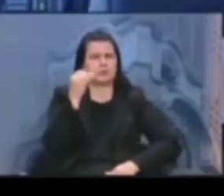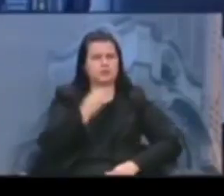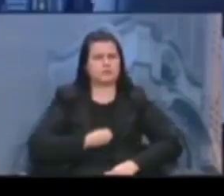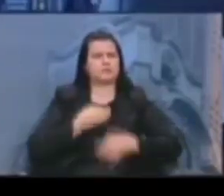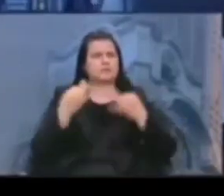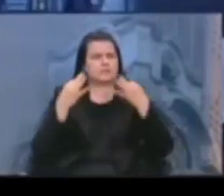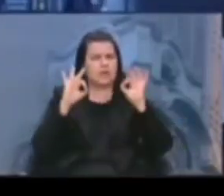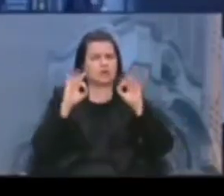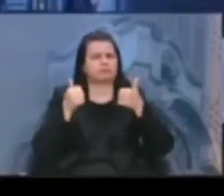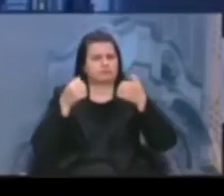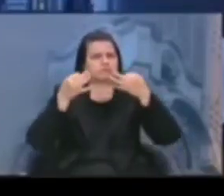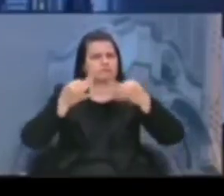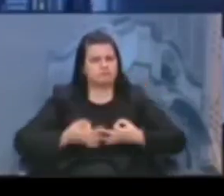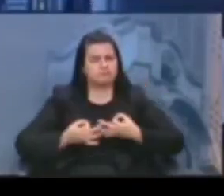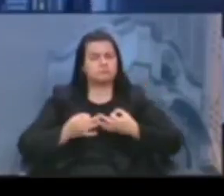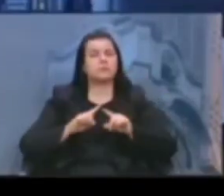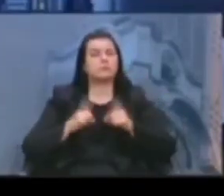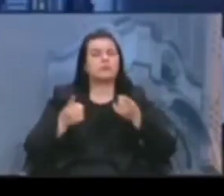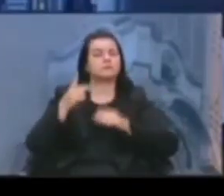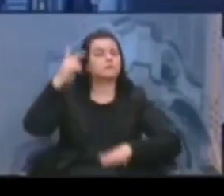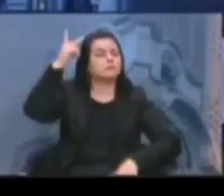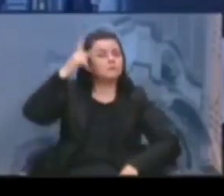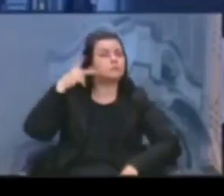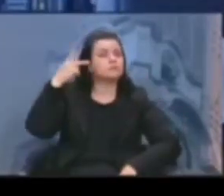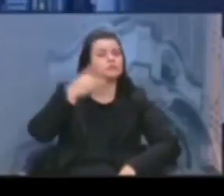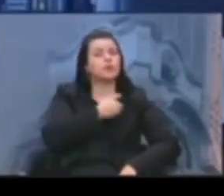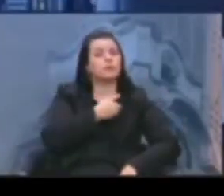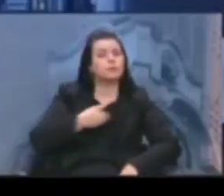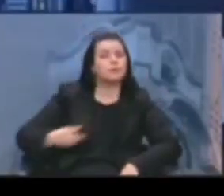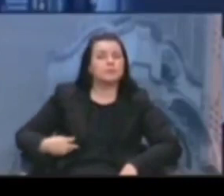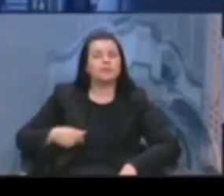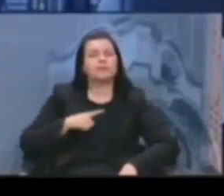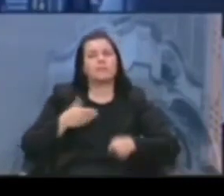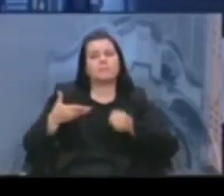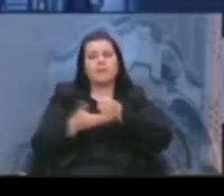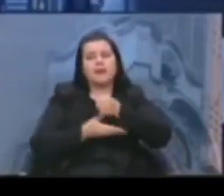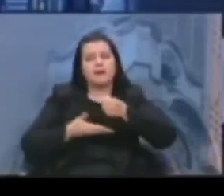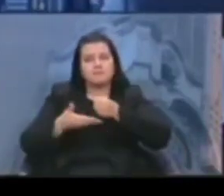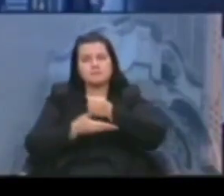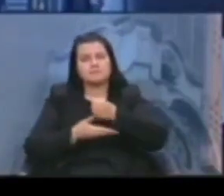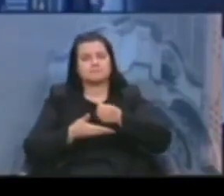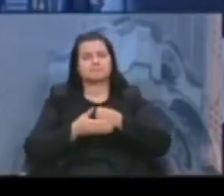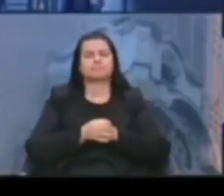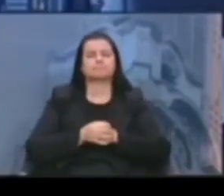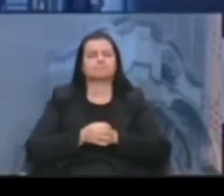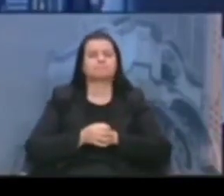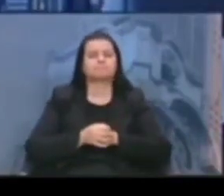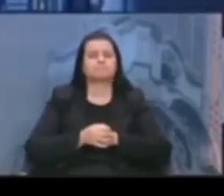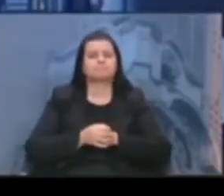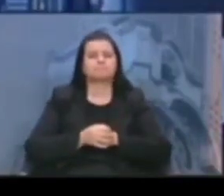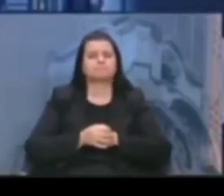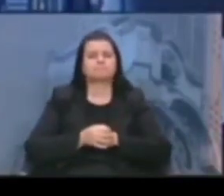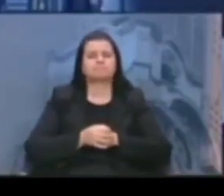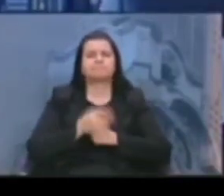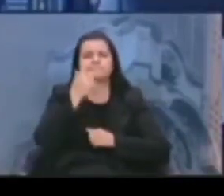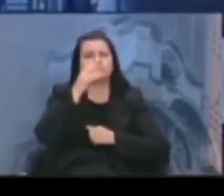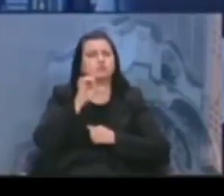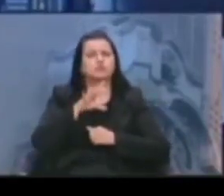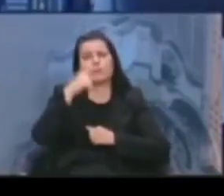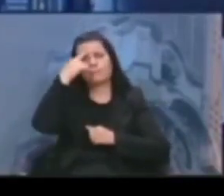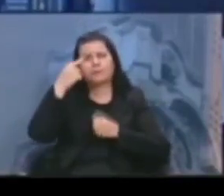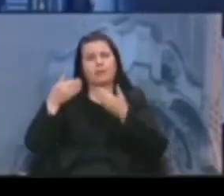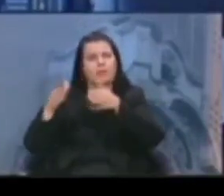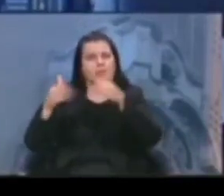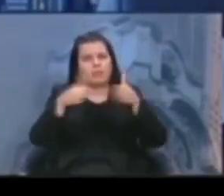Mas uma política pública que está embasada numa abertura indiscriminada de leitos de